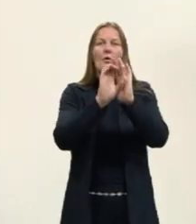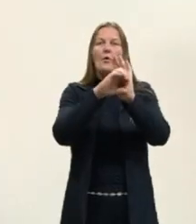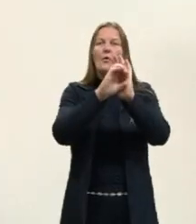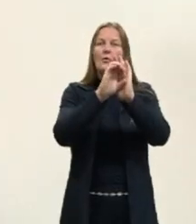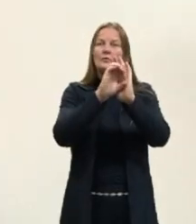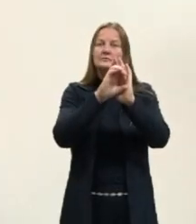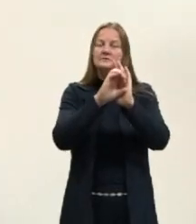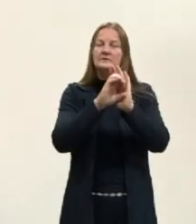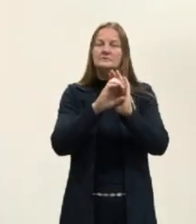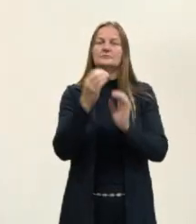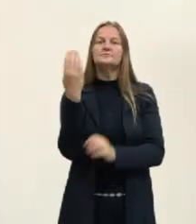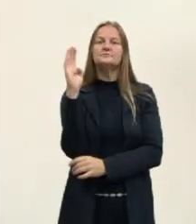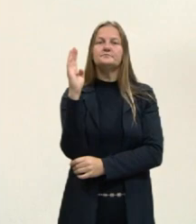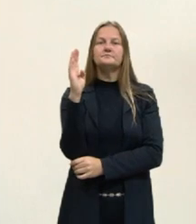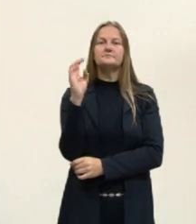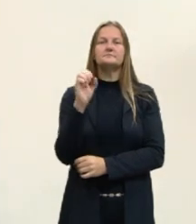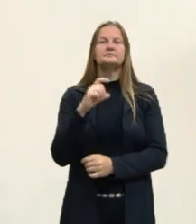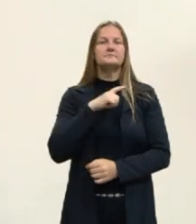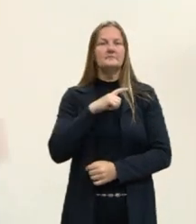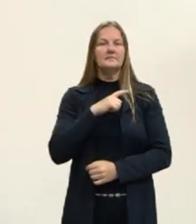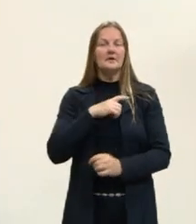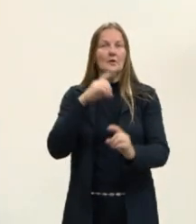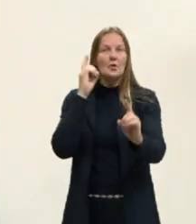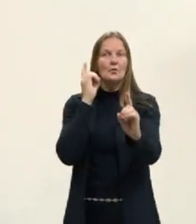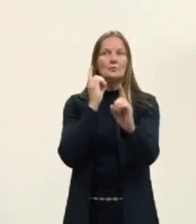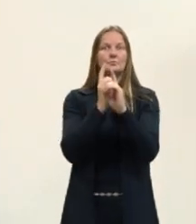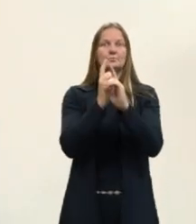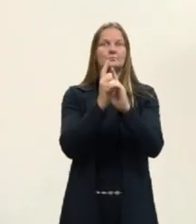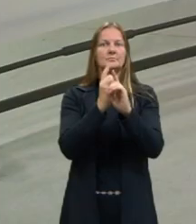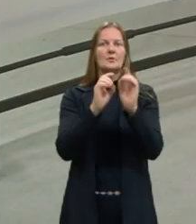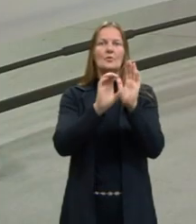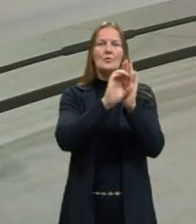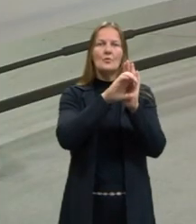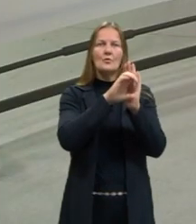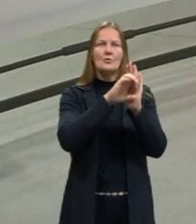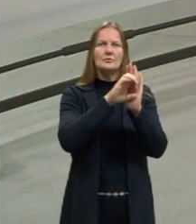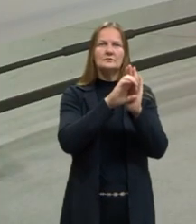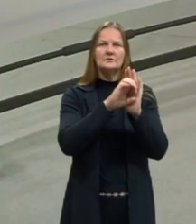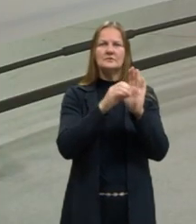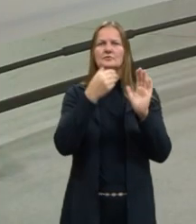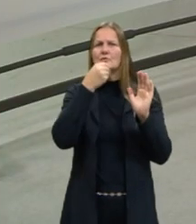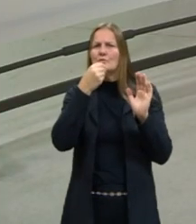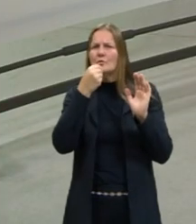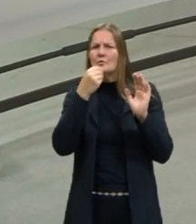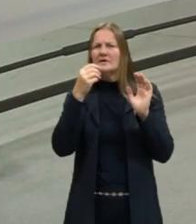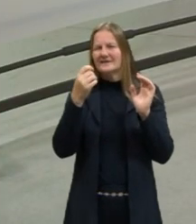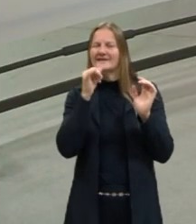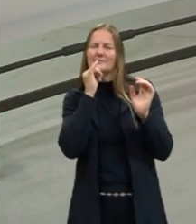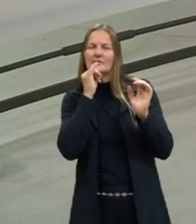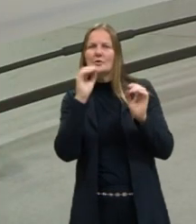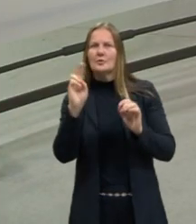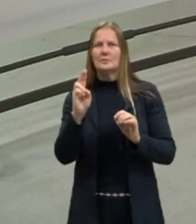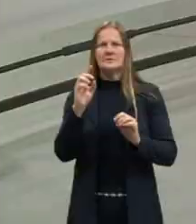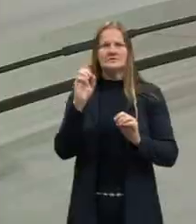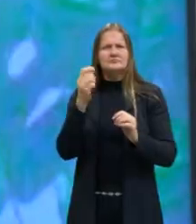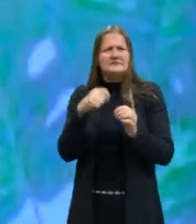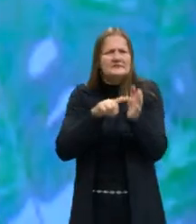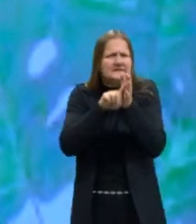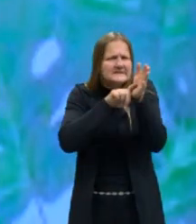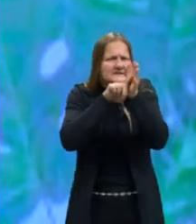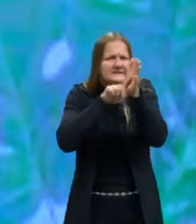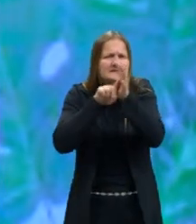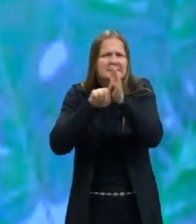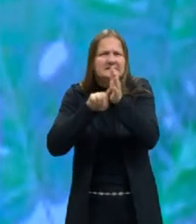Biologia. Quando tu se depara com um conceito, um nome diferente, tu tem que ir atrás disso.